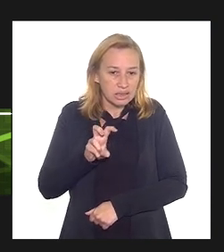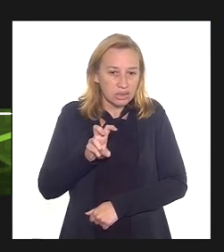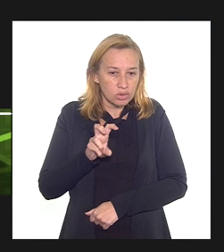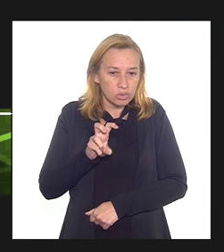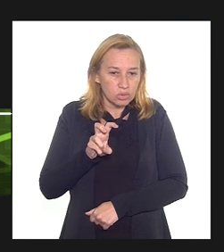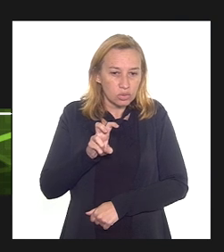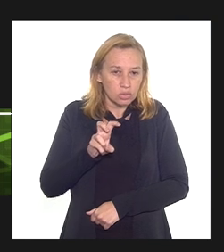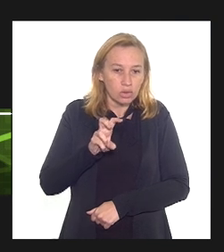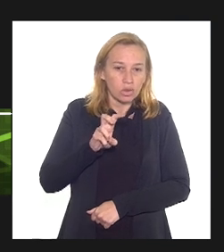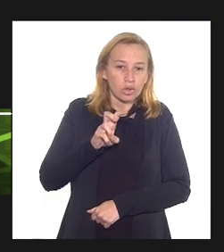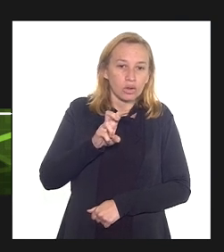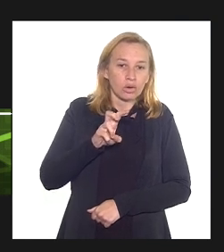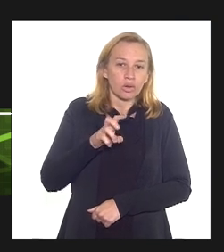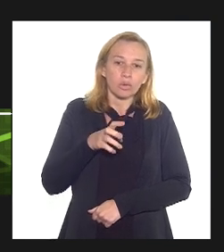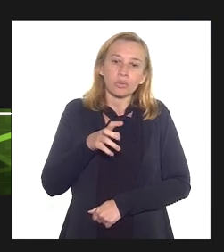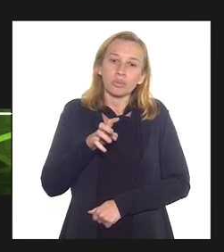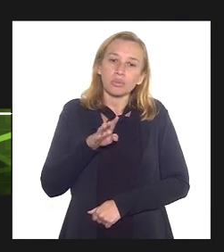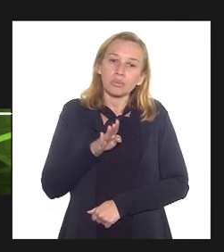bilhões